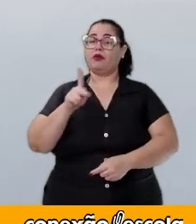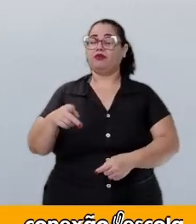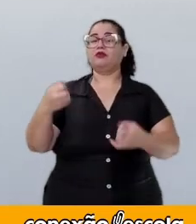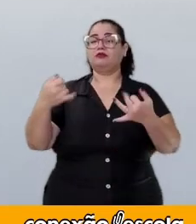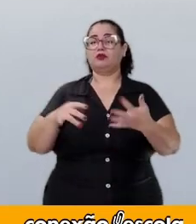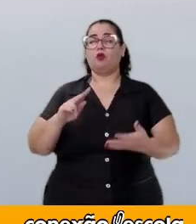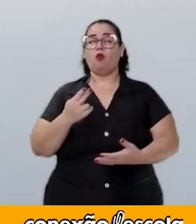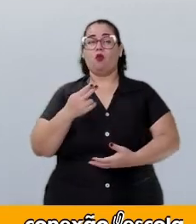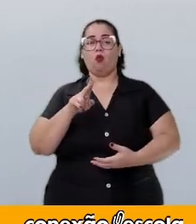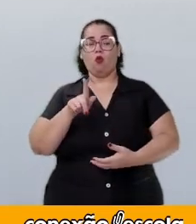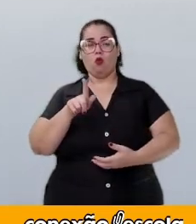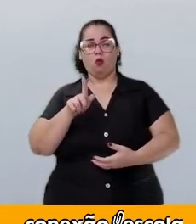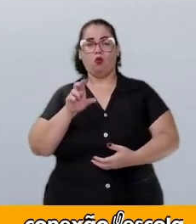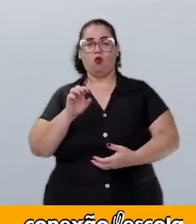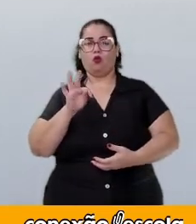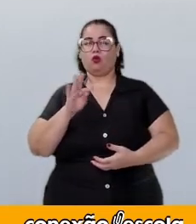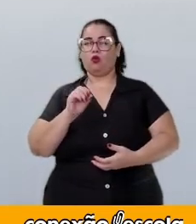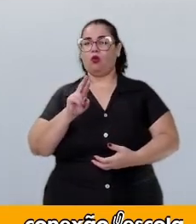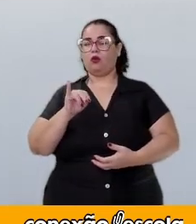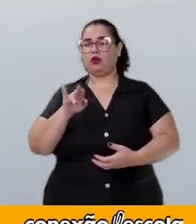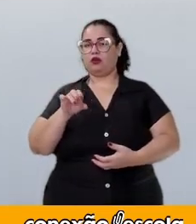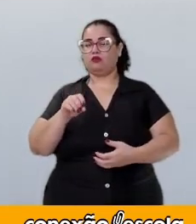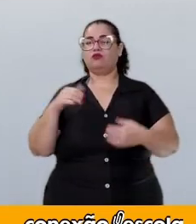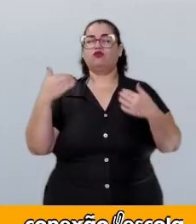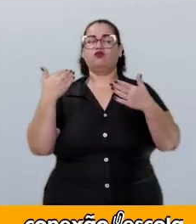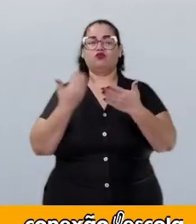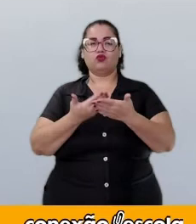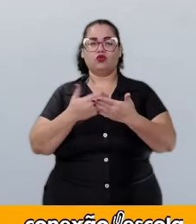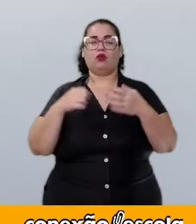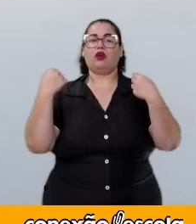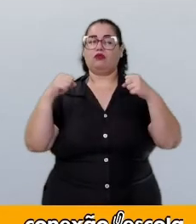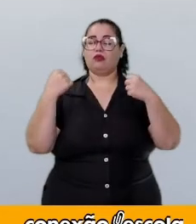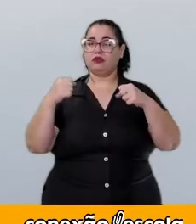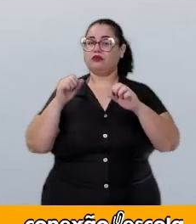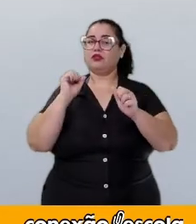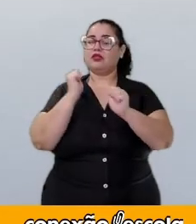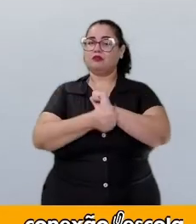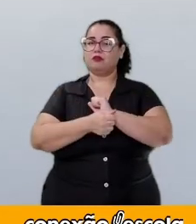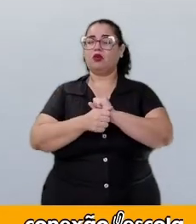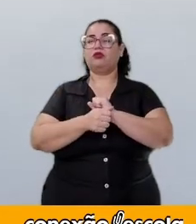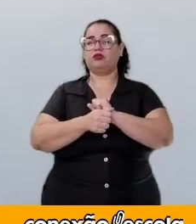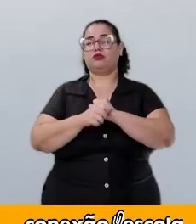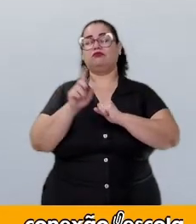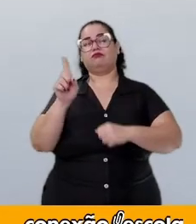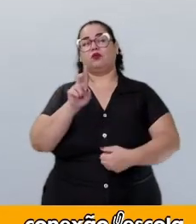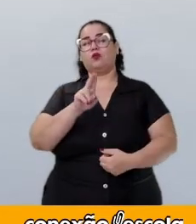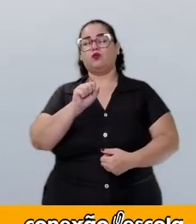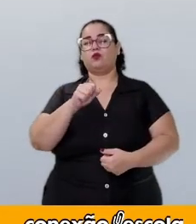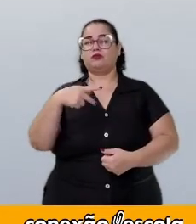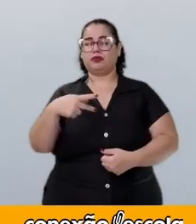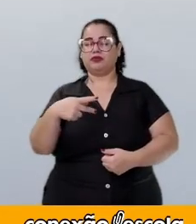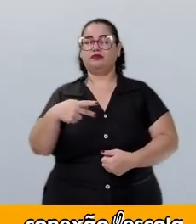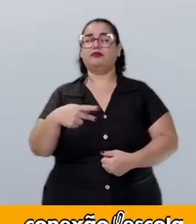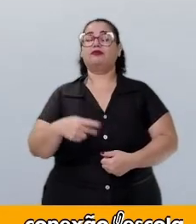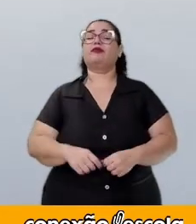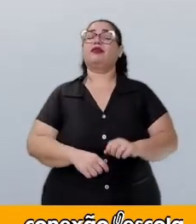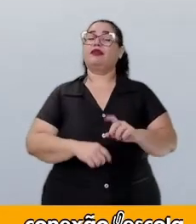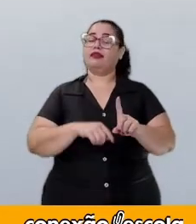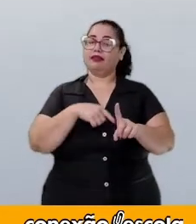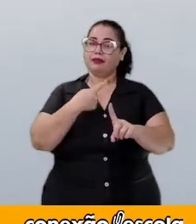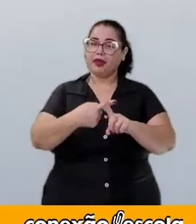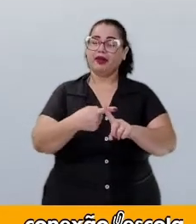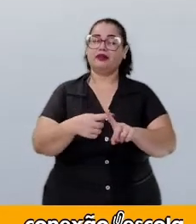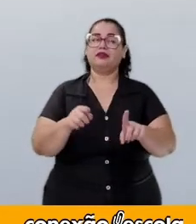Hugo Tourinho Filho, da Escola de Educação Física e Esporte de Ribeirão Preto, da USP. E mais,